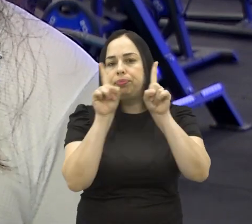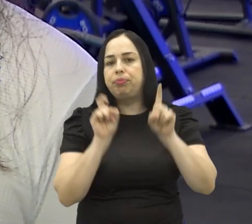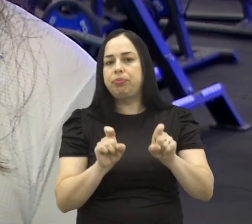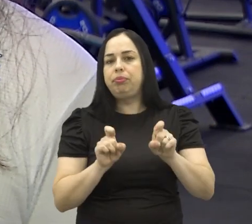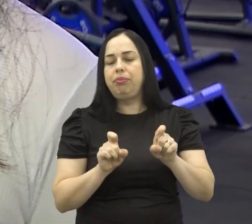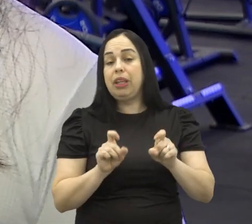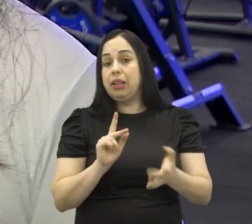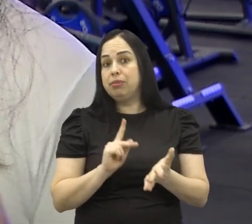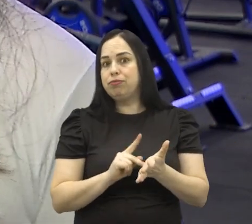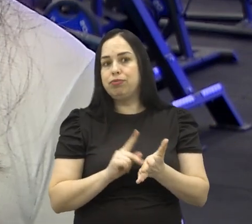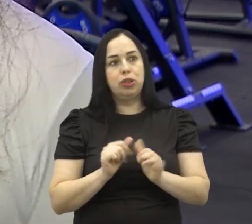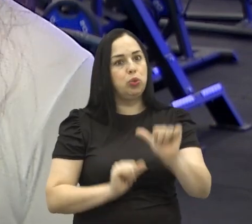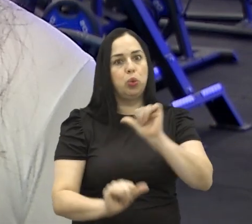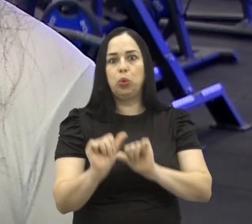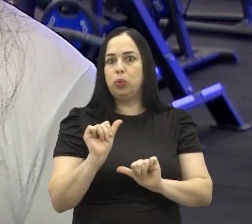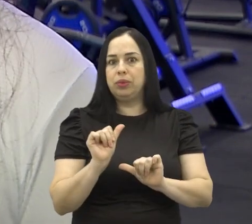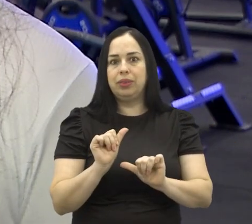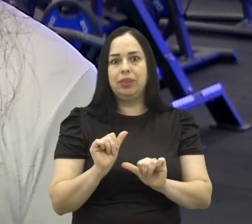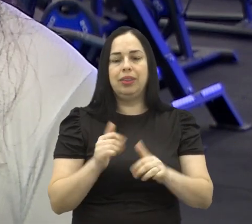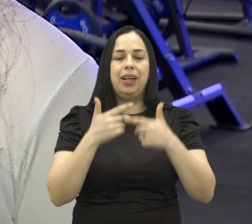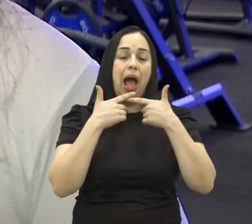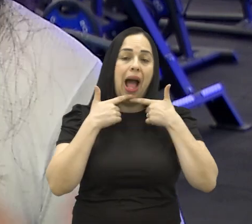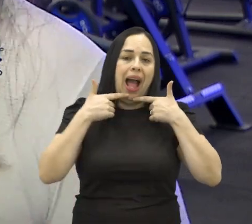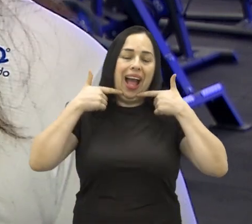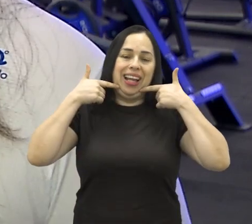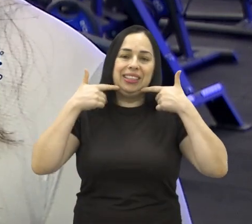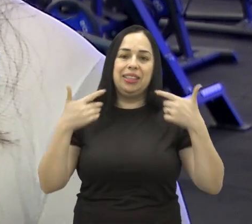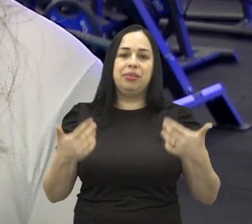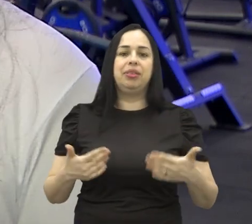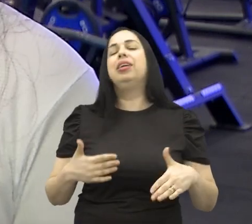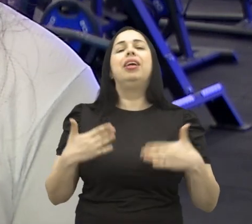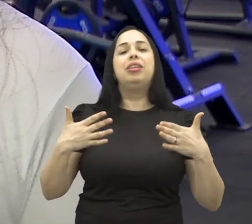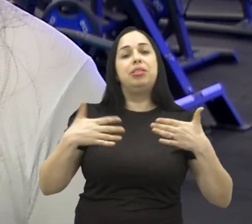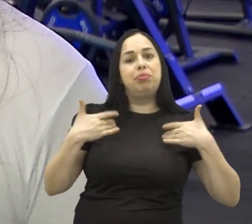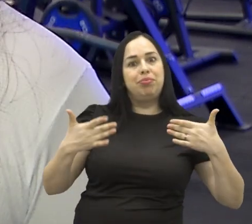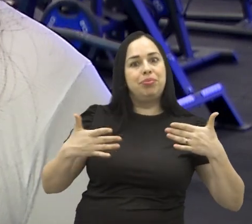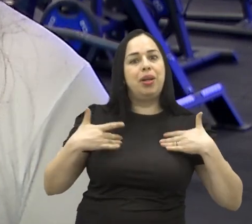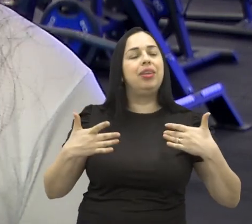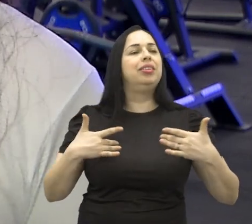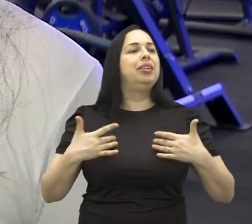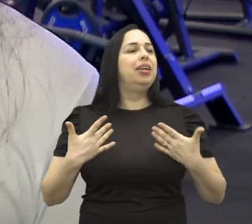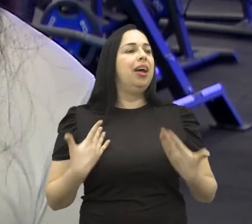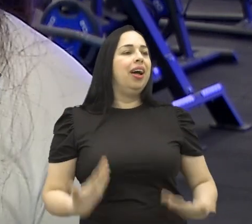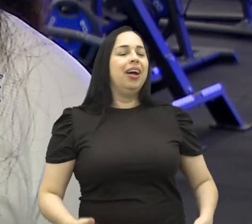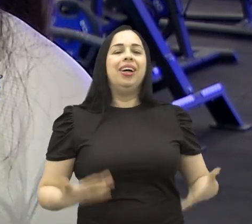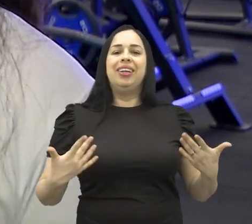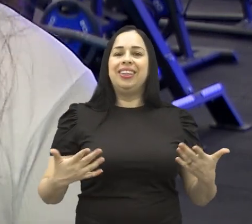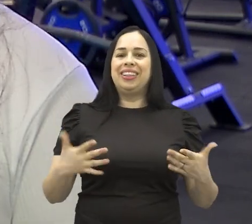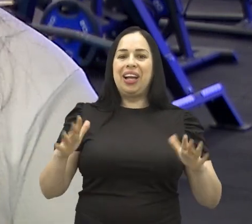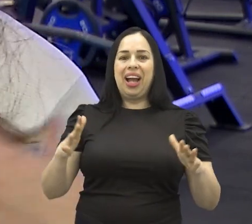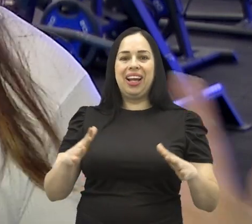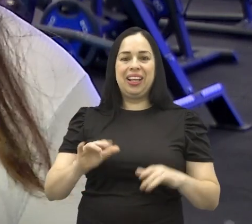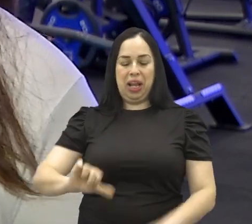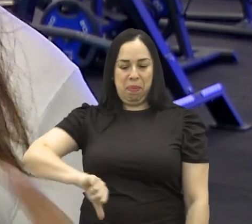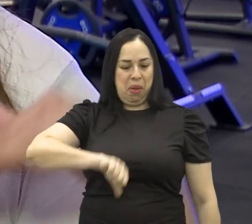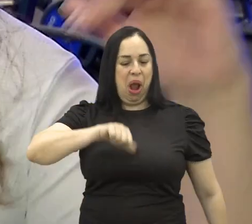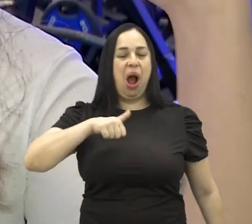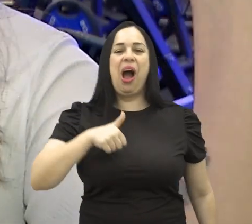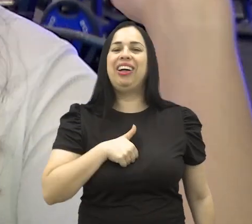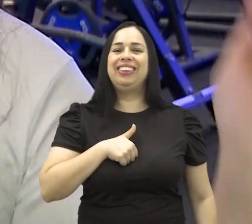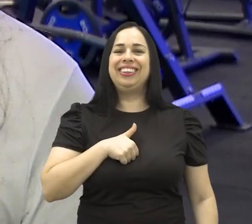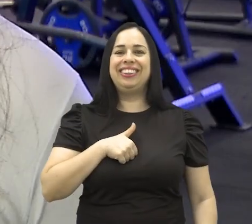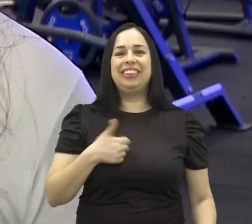mudou absolutamente tudo. Eu estou muito mais feliz, ando muito mais alegre, muito mais disposta, com uma alta estima,